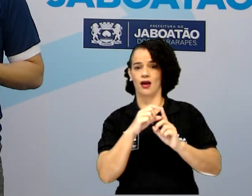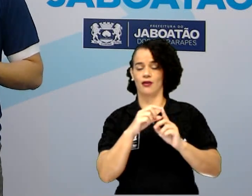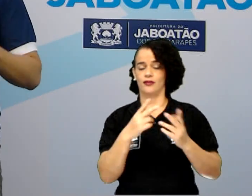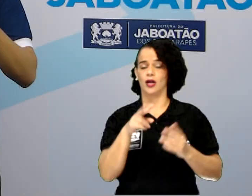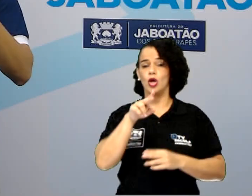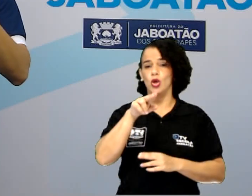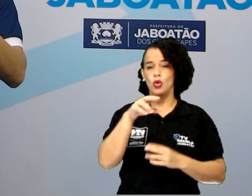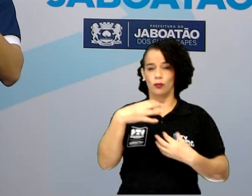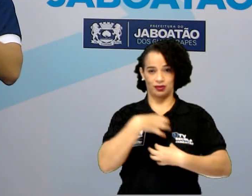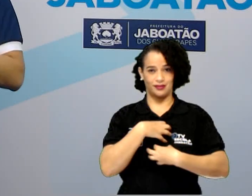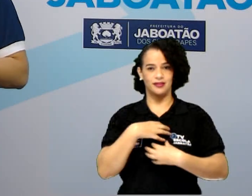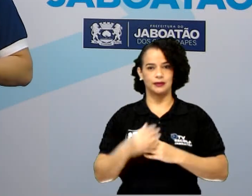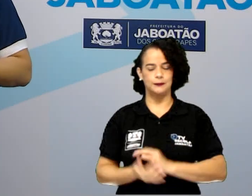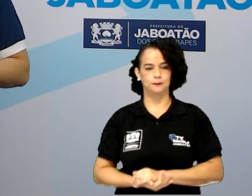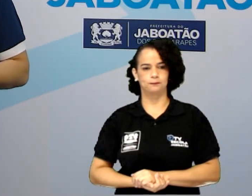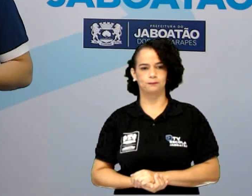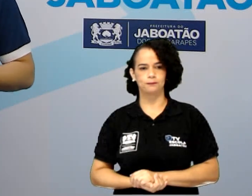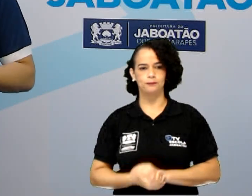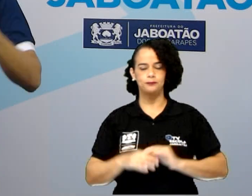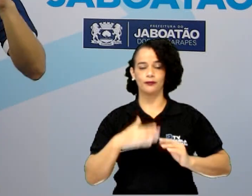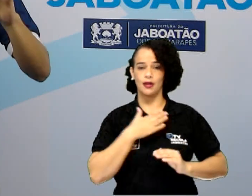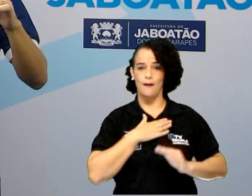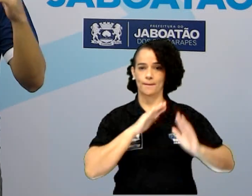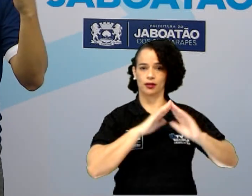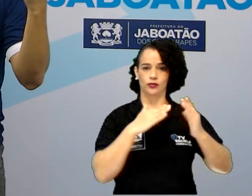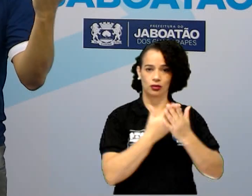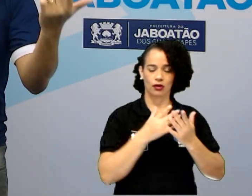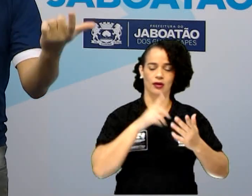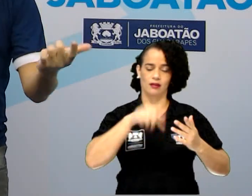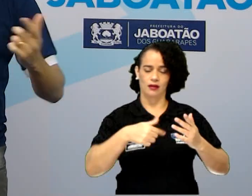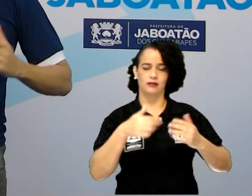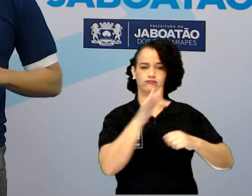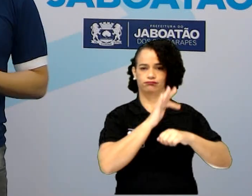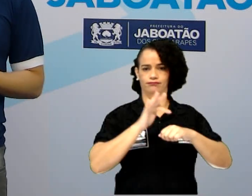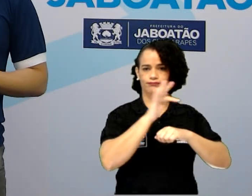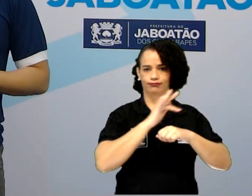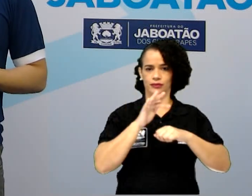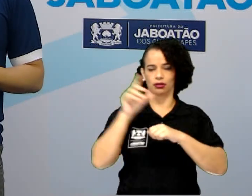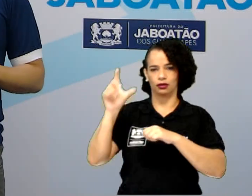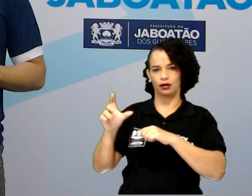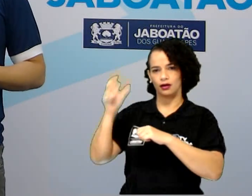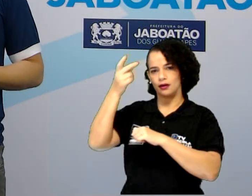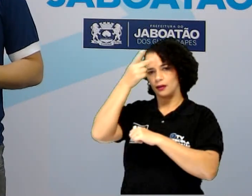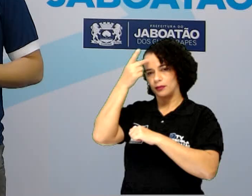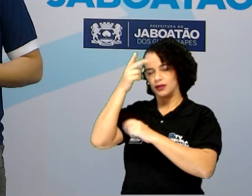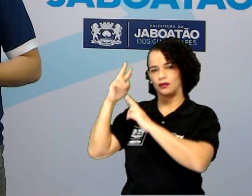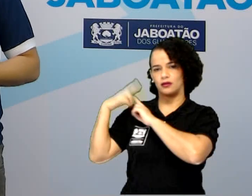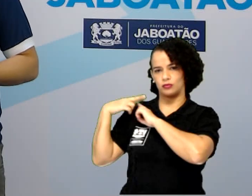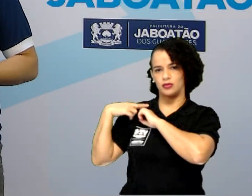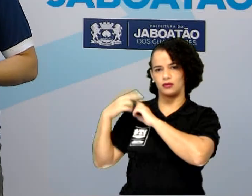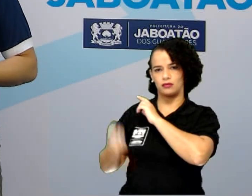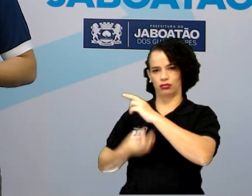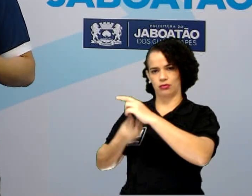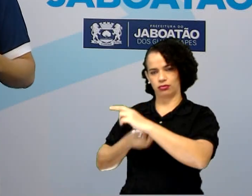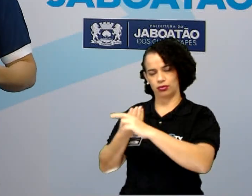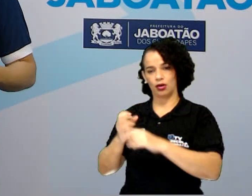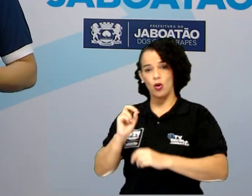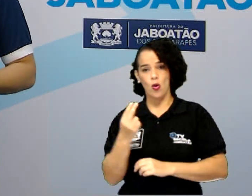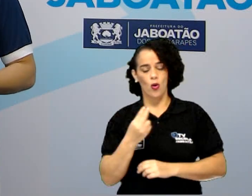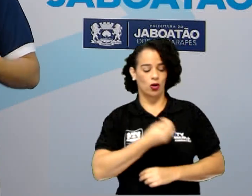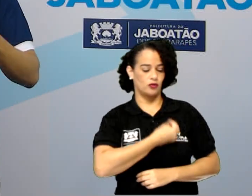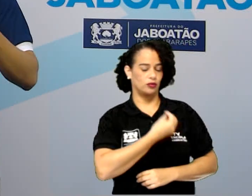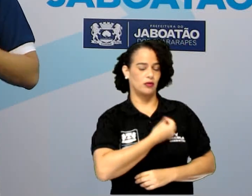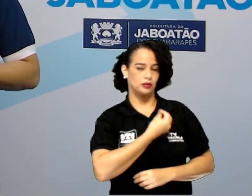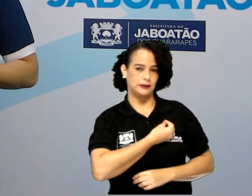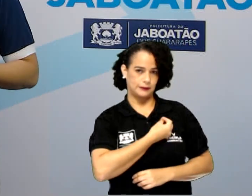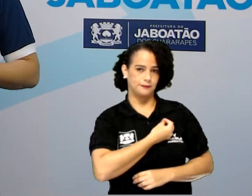tá? A minha escola seria a escola formal em que o lírico estudou ou a escola da vida, elogiado nas